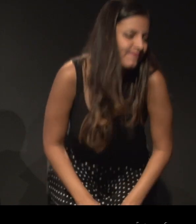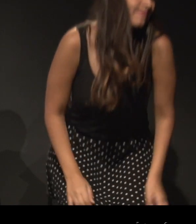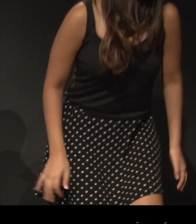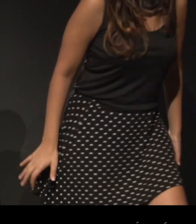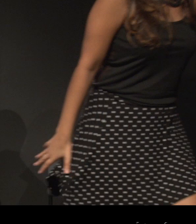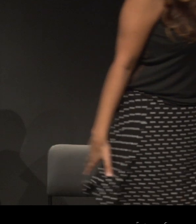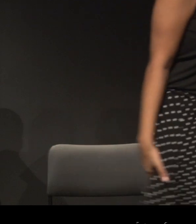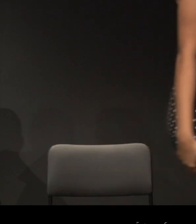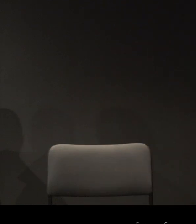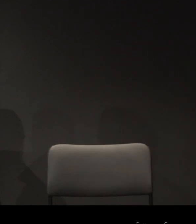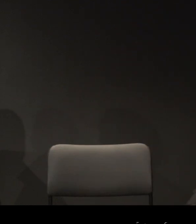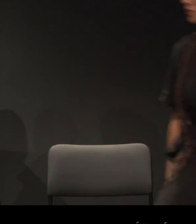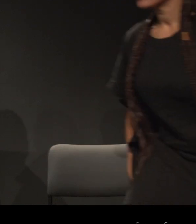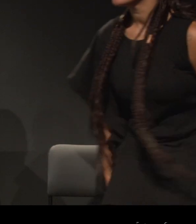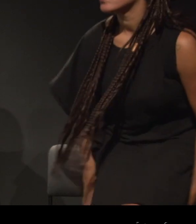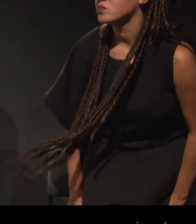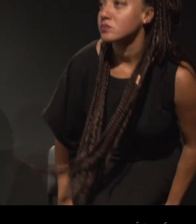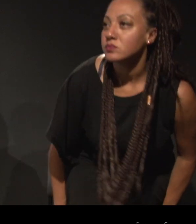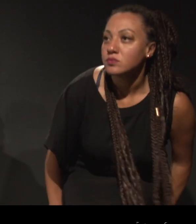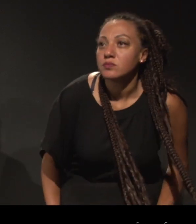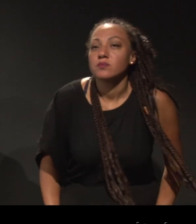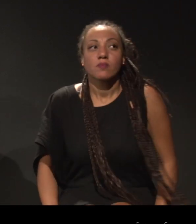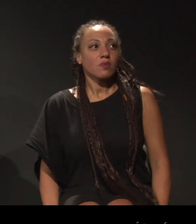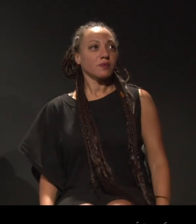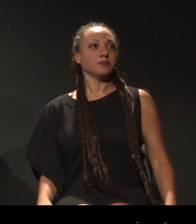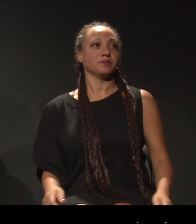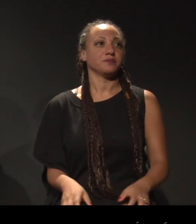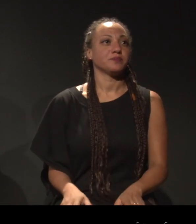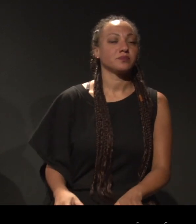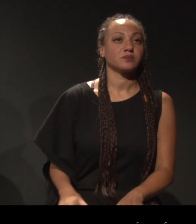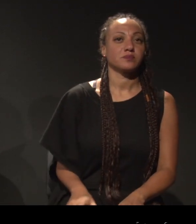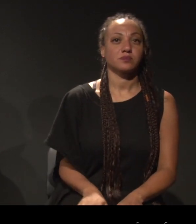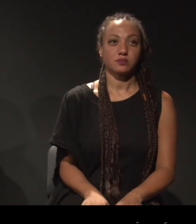Ok. Temos aqui...